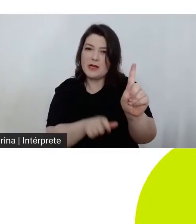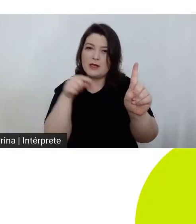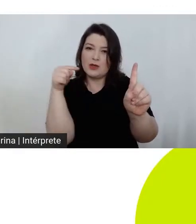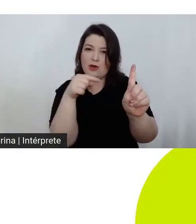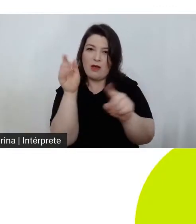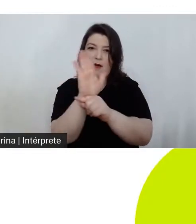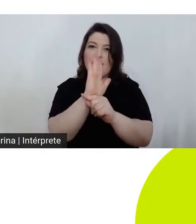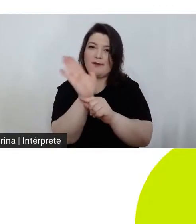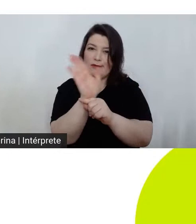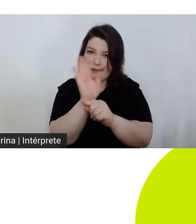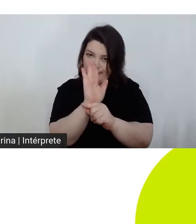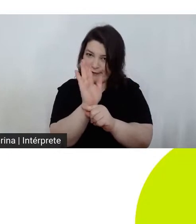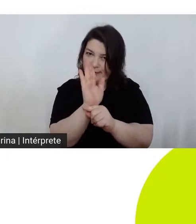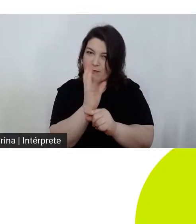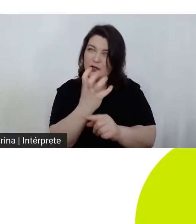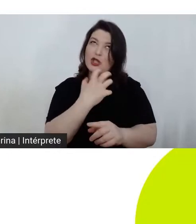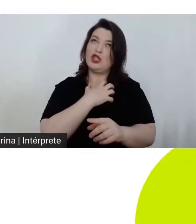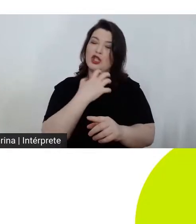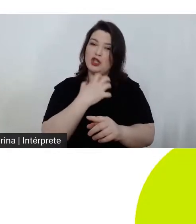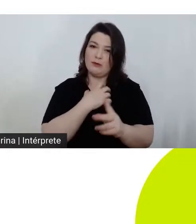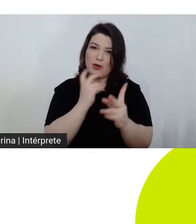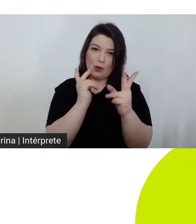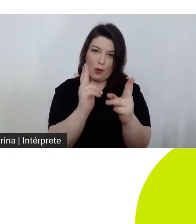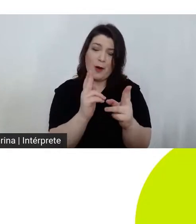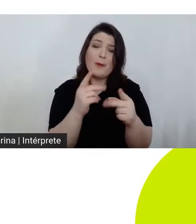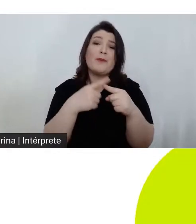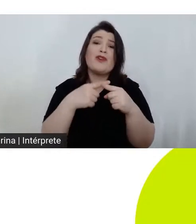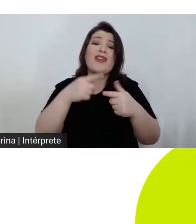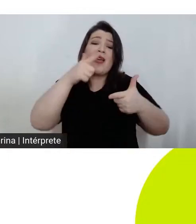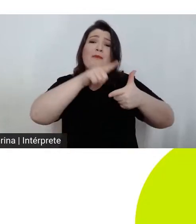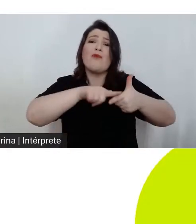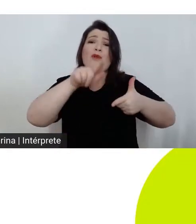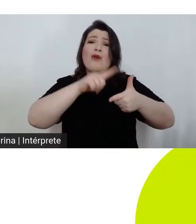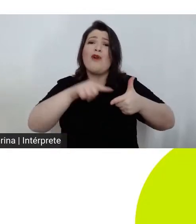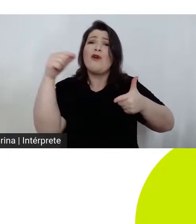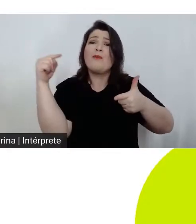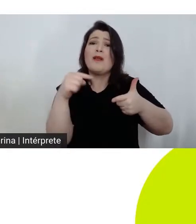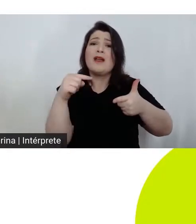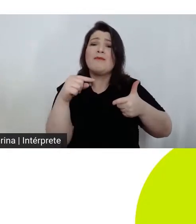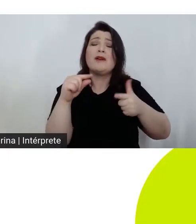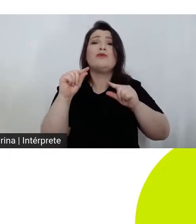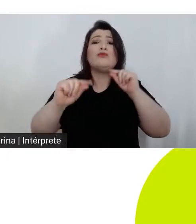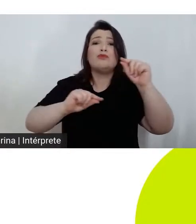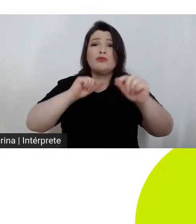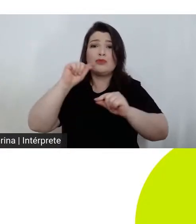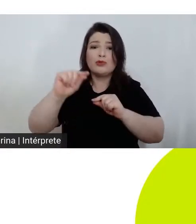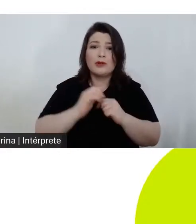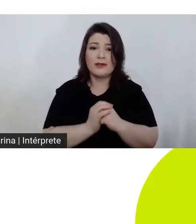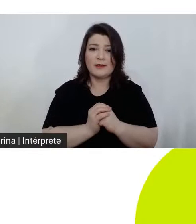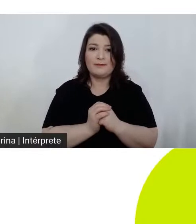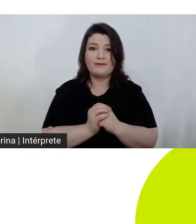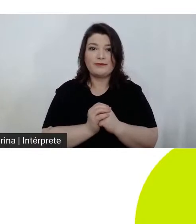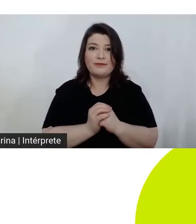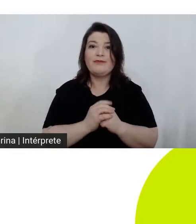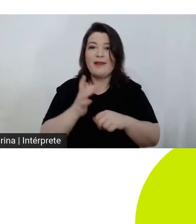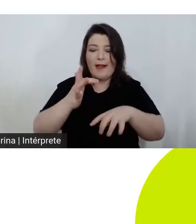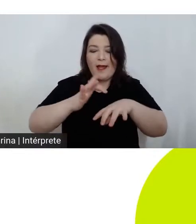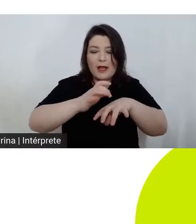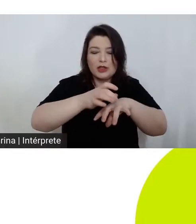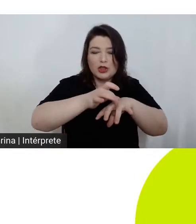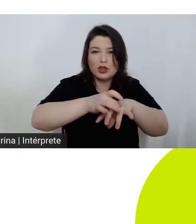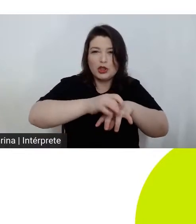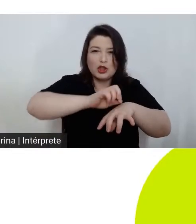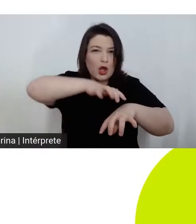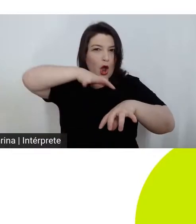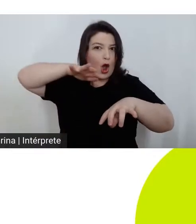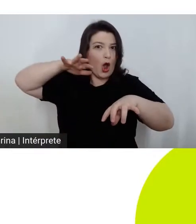eles têm exatamente problemas com a questão das joias, mas pode ser